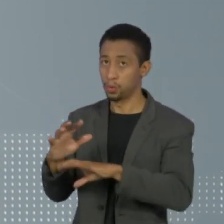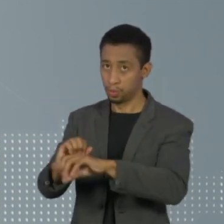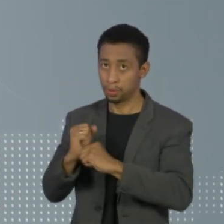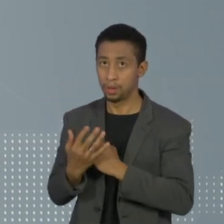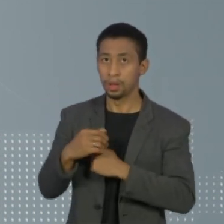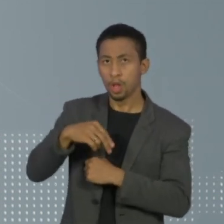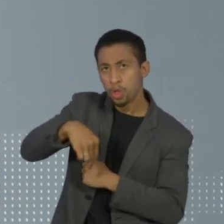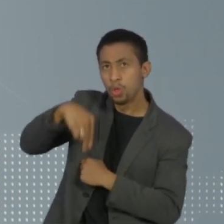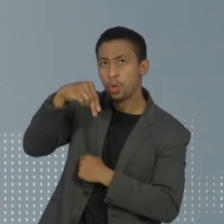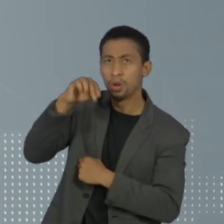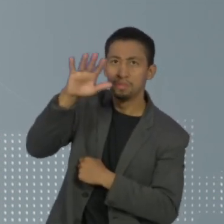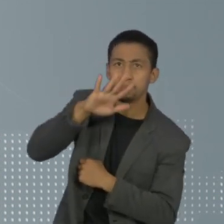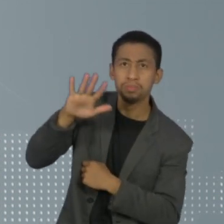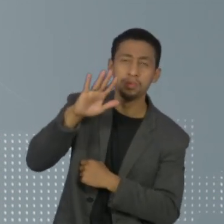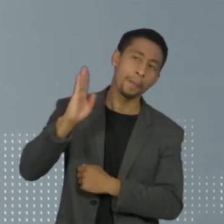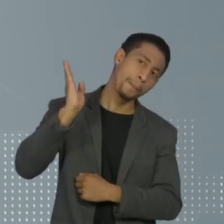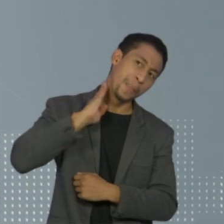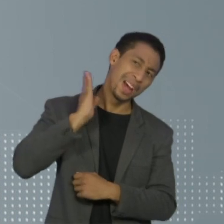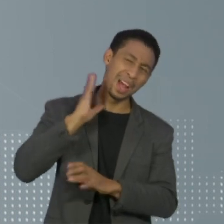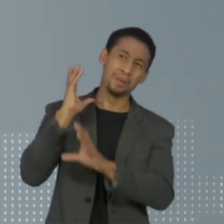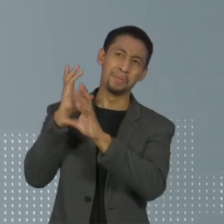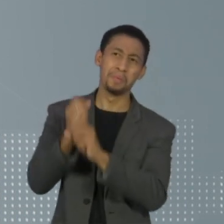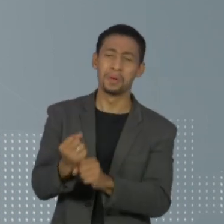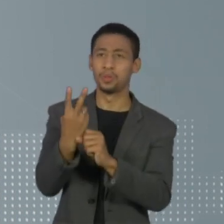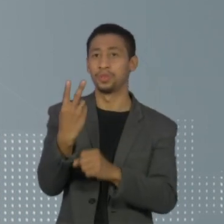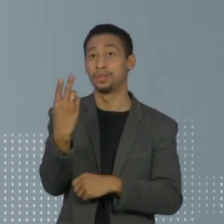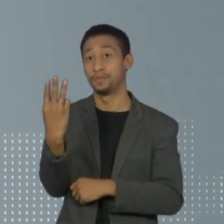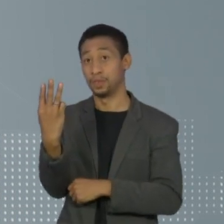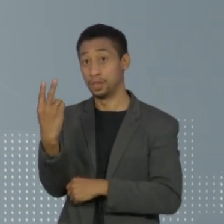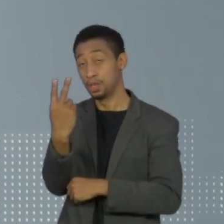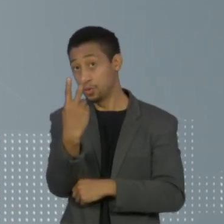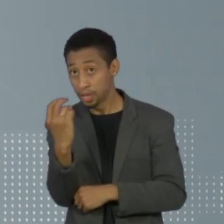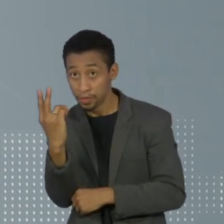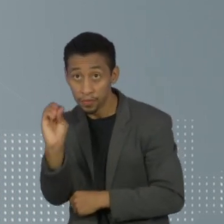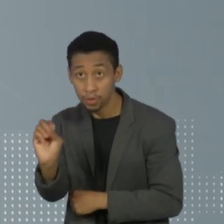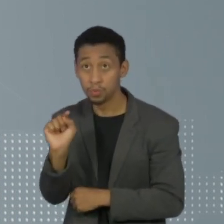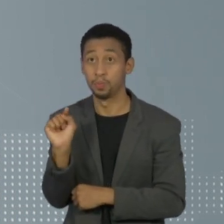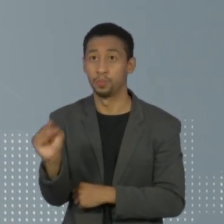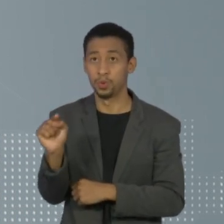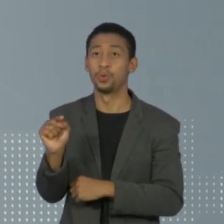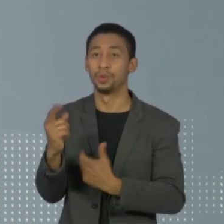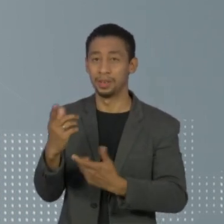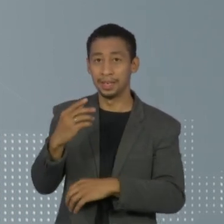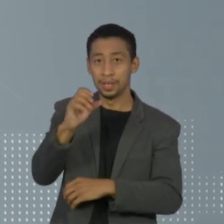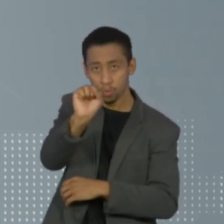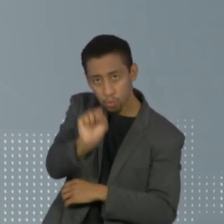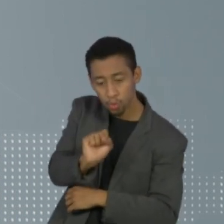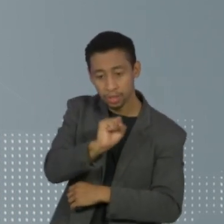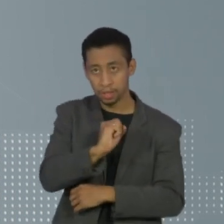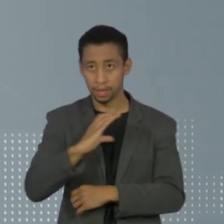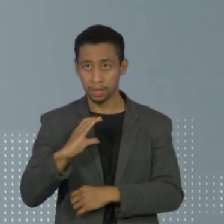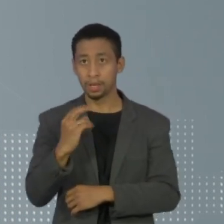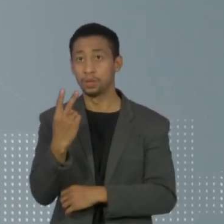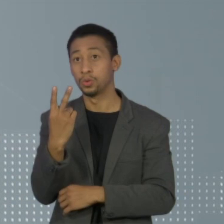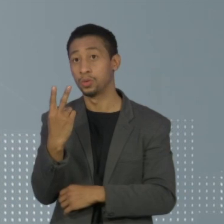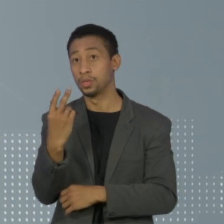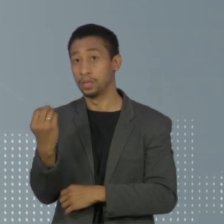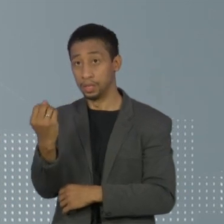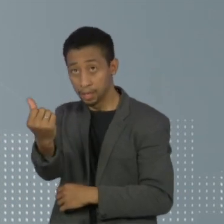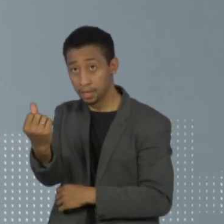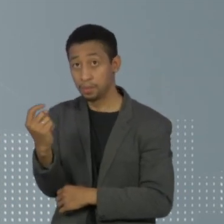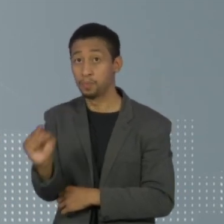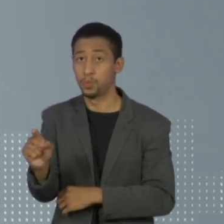região norte, o maior número de casos está no Pará, 220 mil. No sul, o maior foco é Santa Catarina, 206 mil.